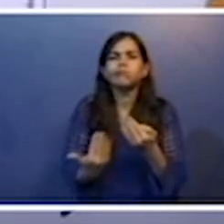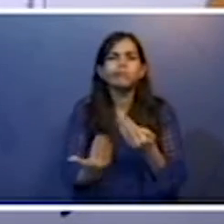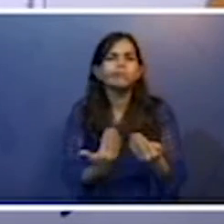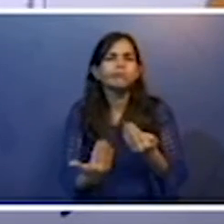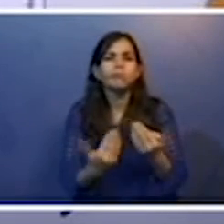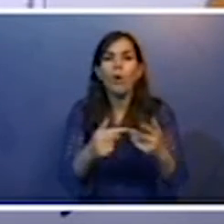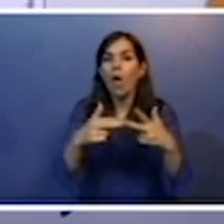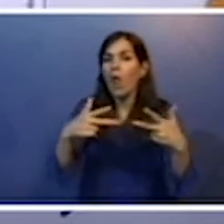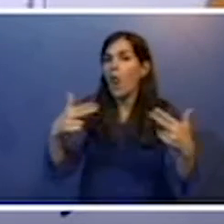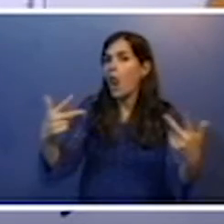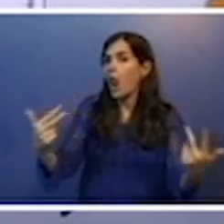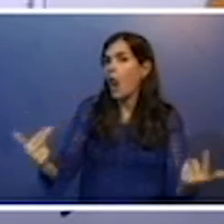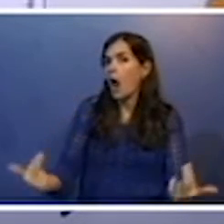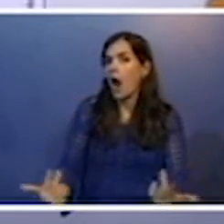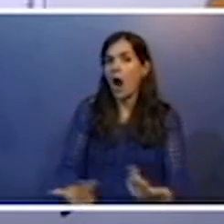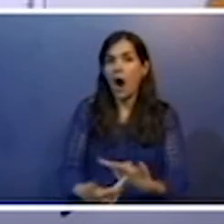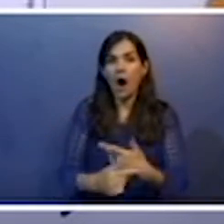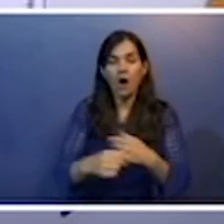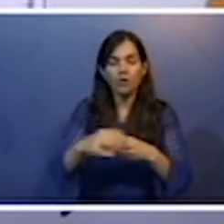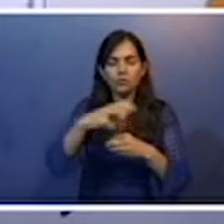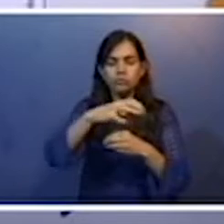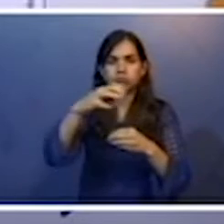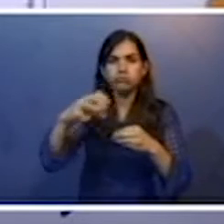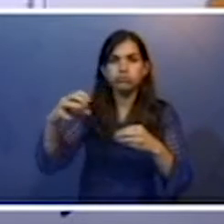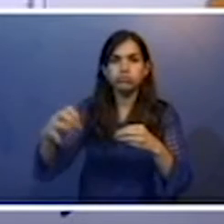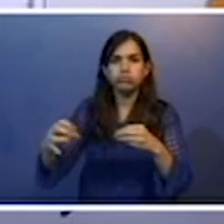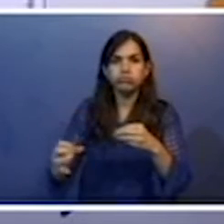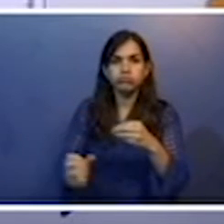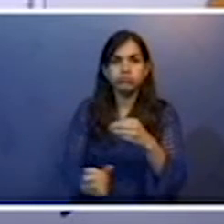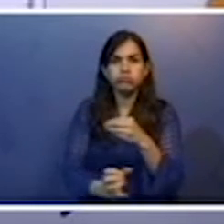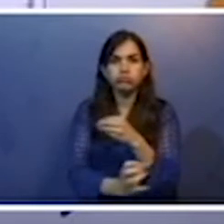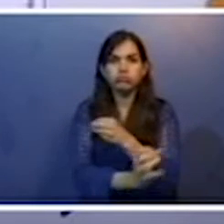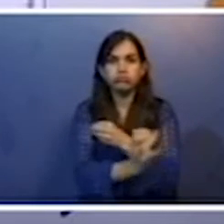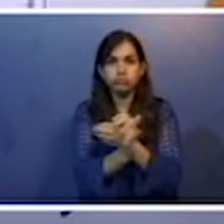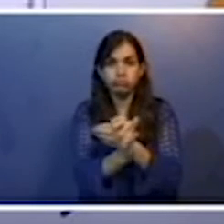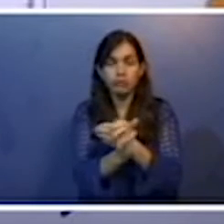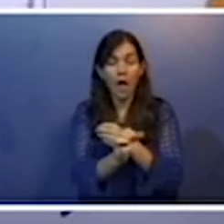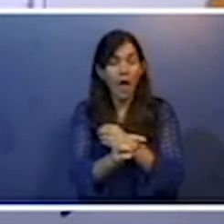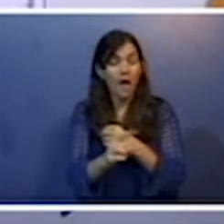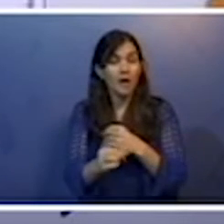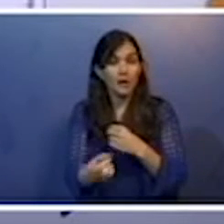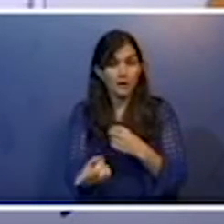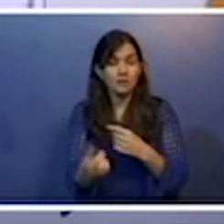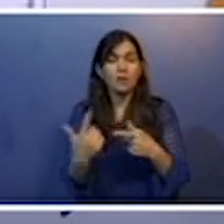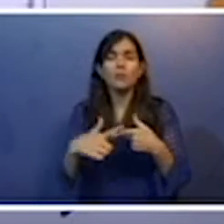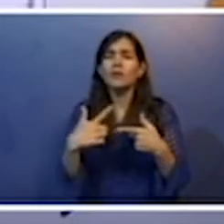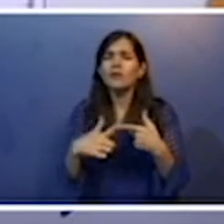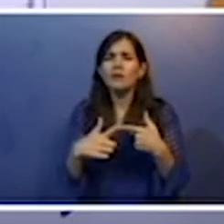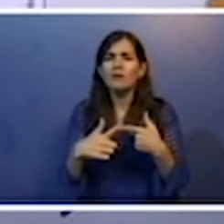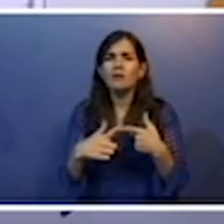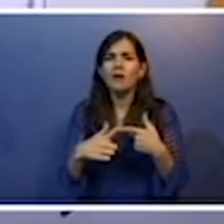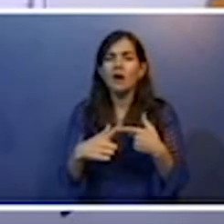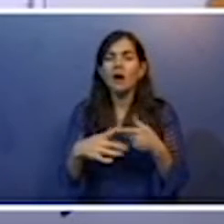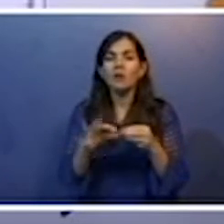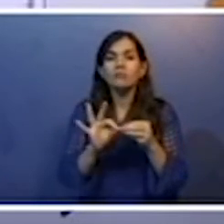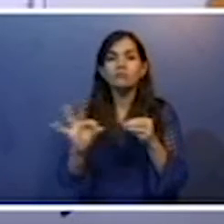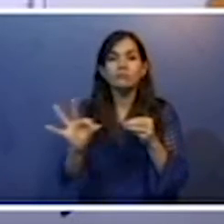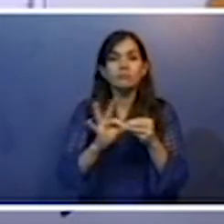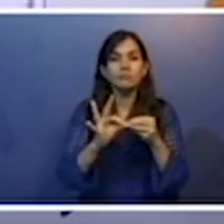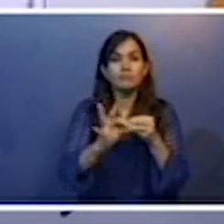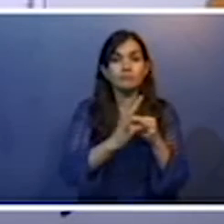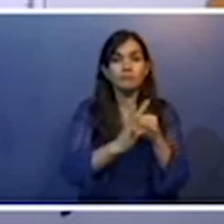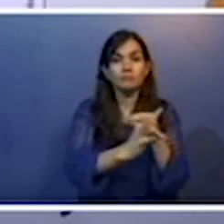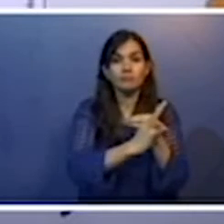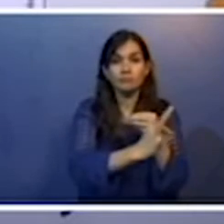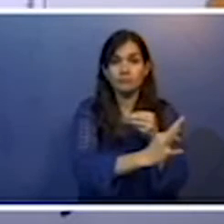com milhares de outros neurônios. Esse diálogo ocorre nos locais de menor distância física entre